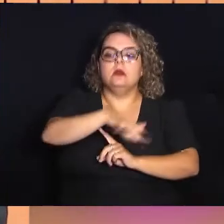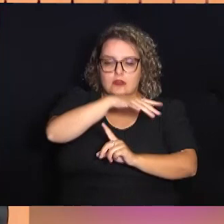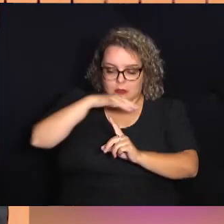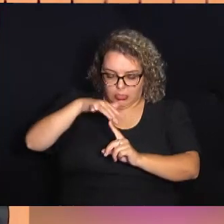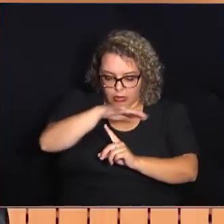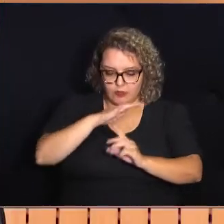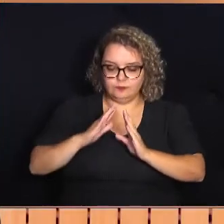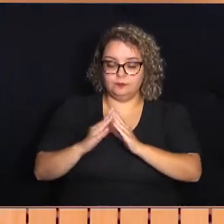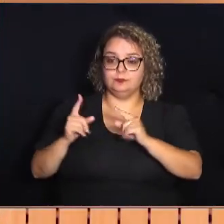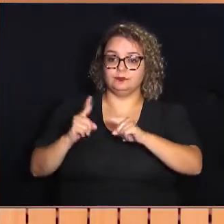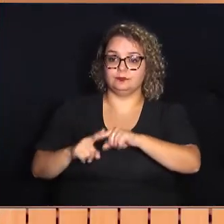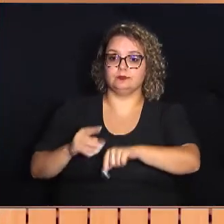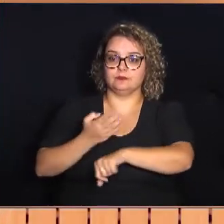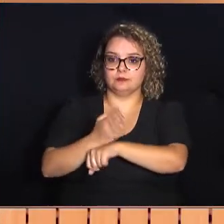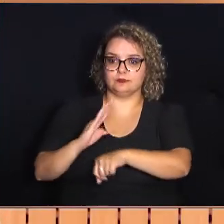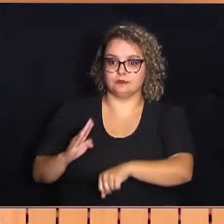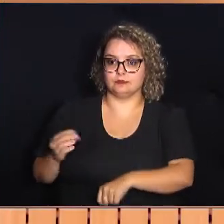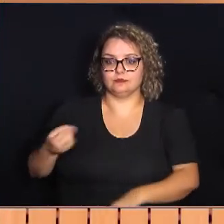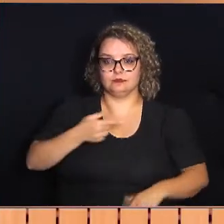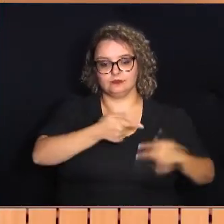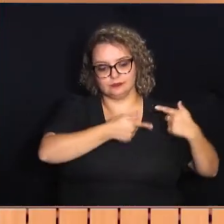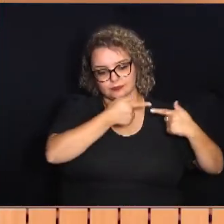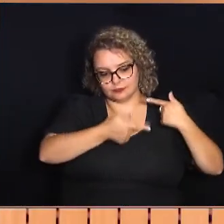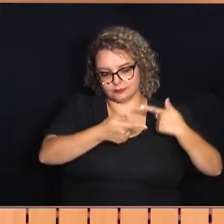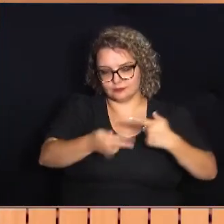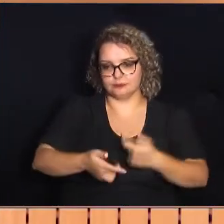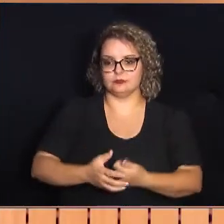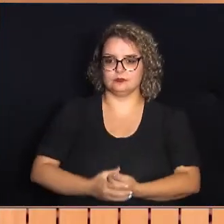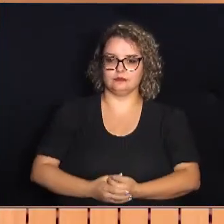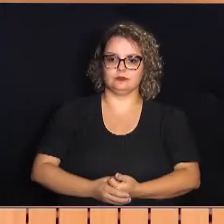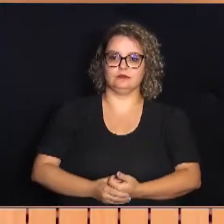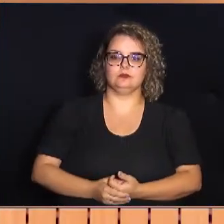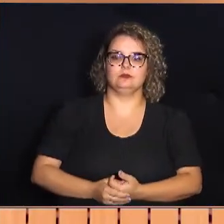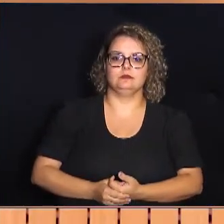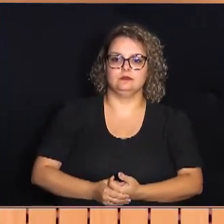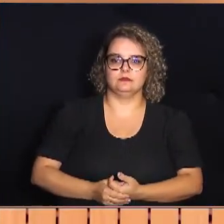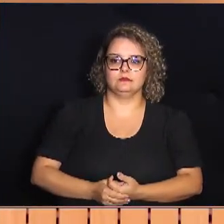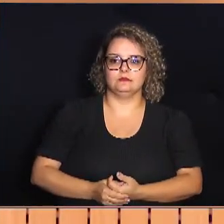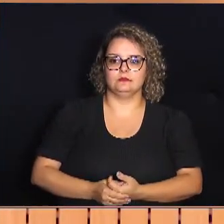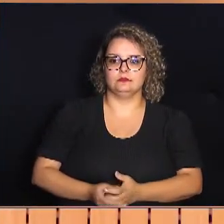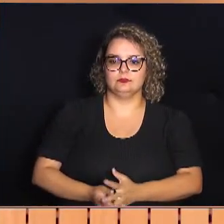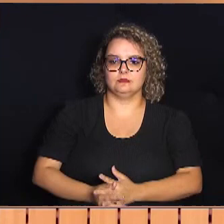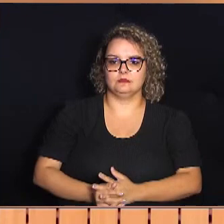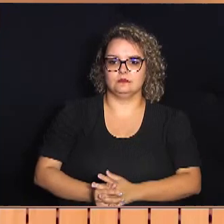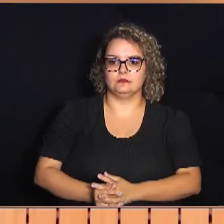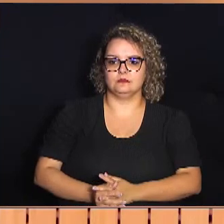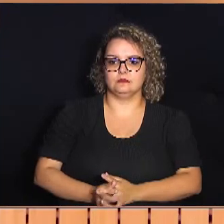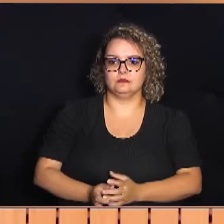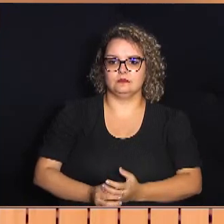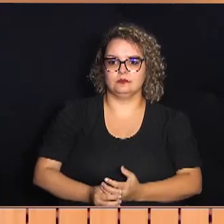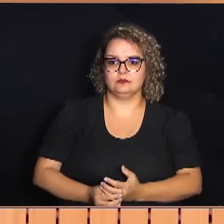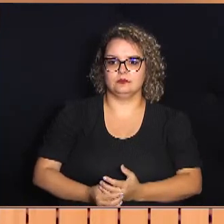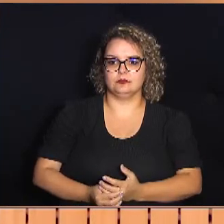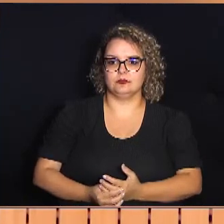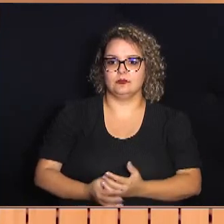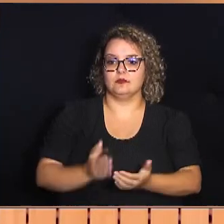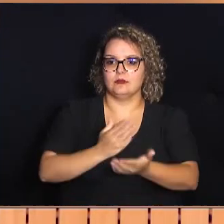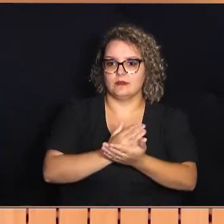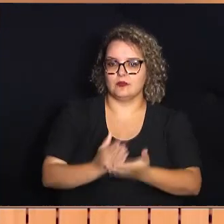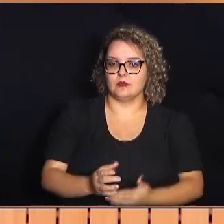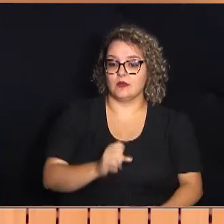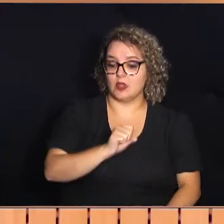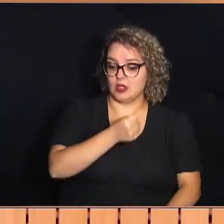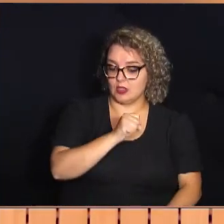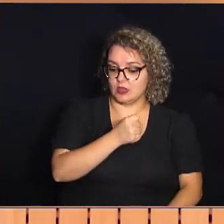do meio ambiente. A Igreja Batista Nova Geração, em Campinas, desde seu humilde